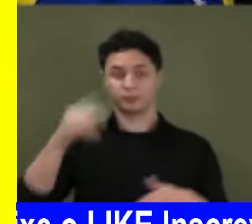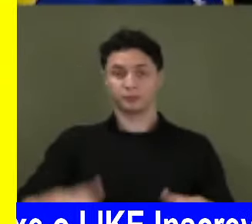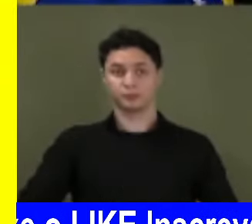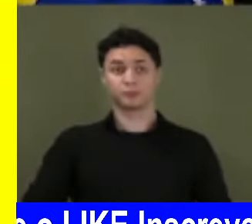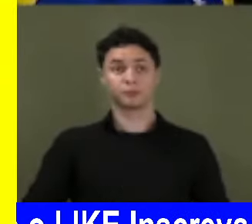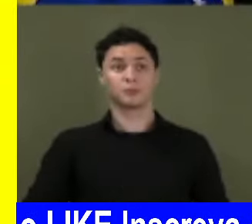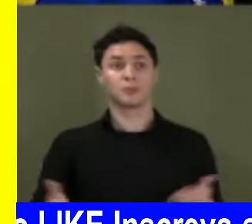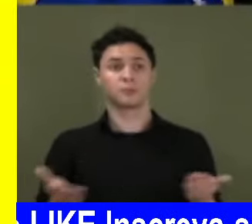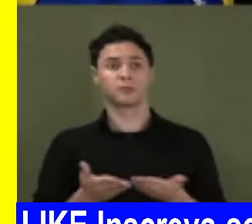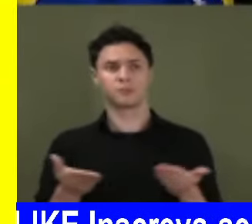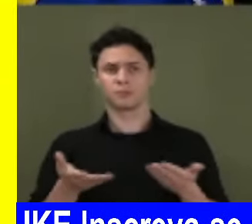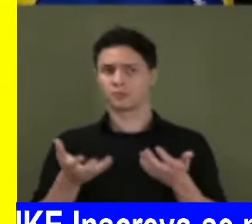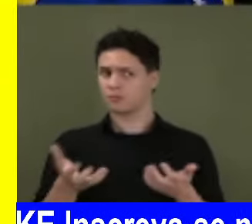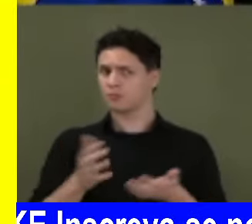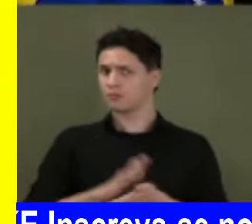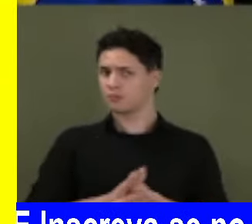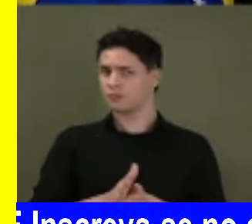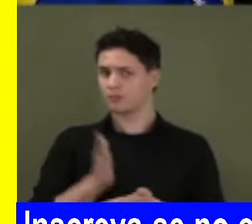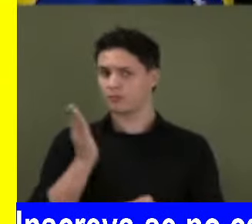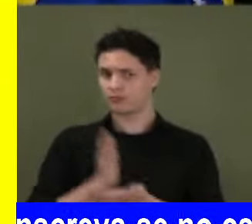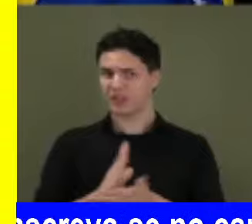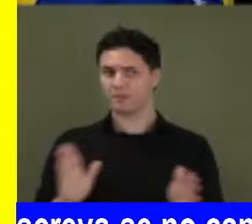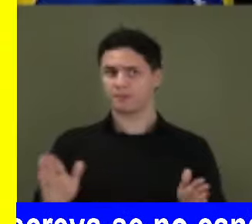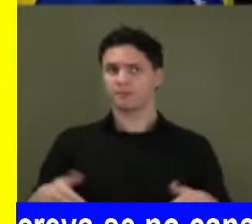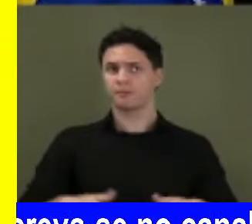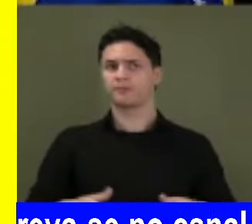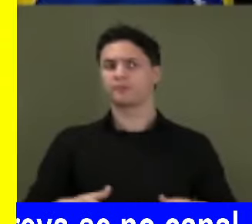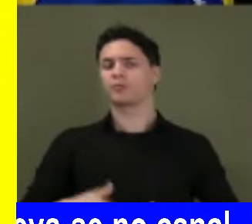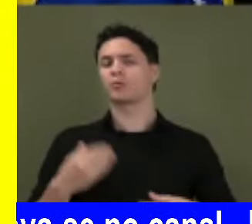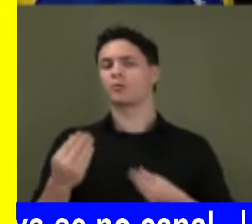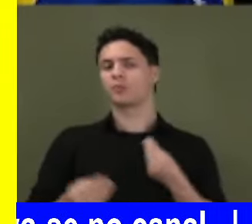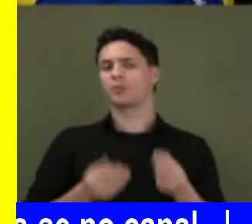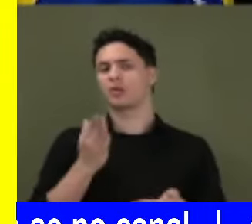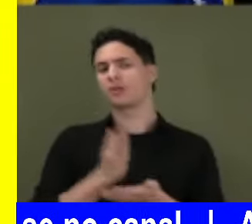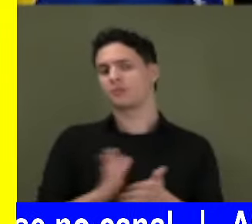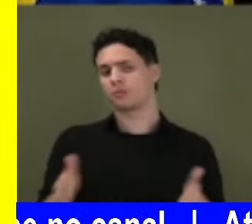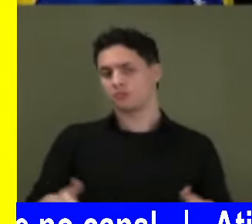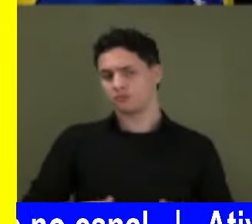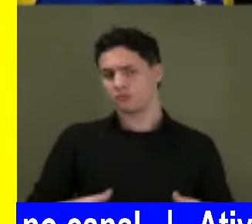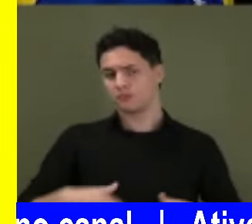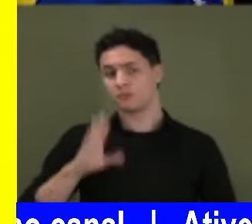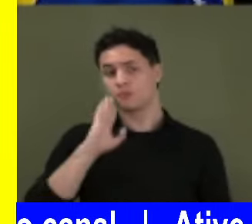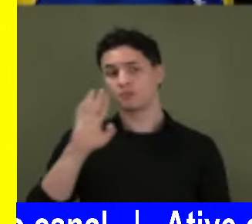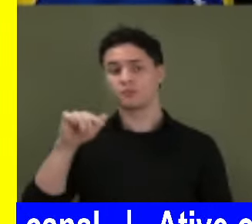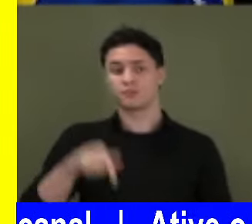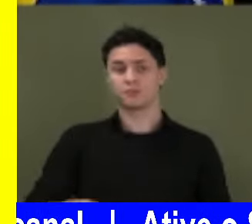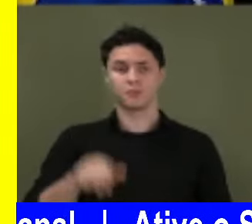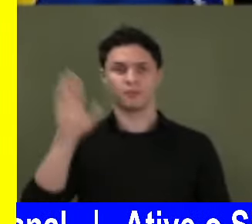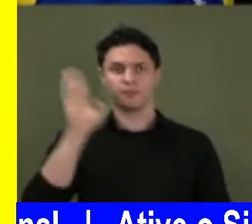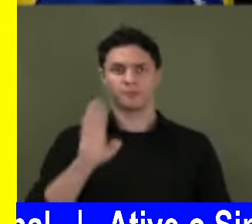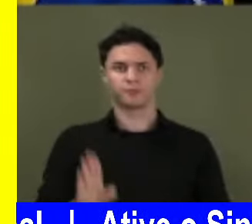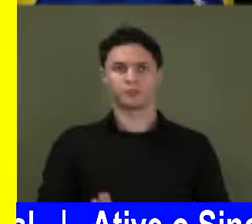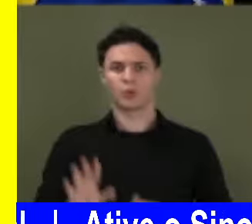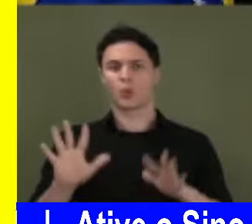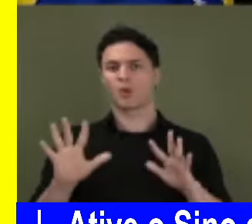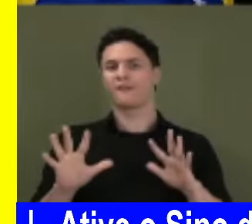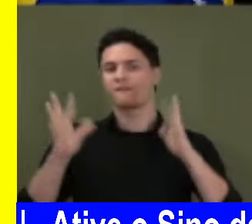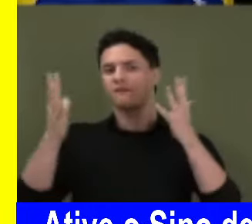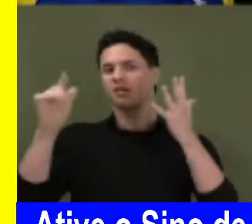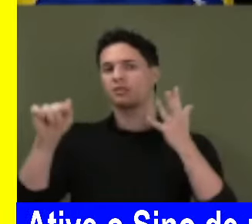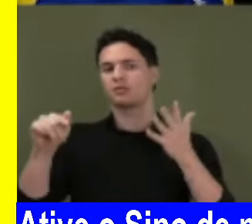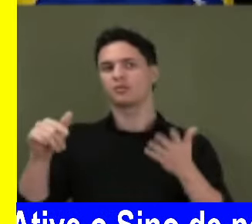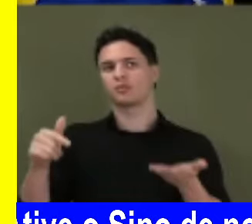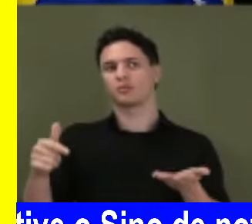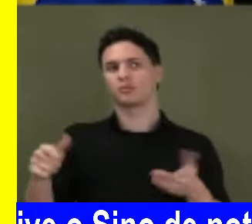Lula, você quer acabar com a fome? Como é que você vai acabar com a fome, principalmente aqui no Brasil, com um evento desse, que até